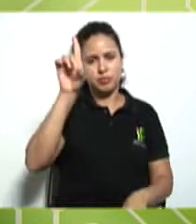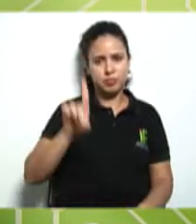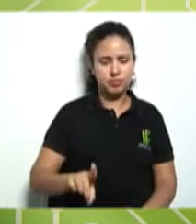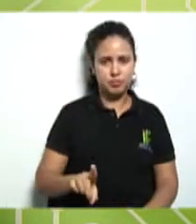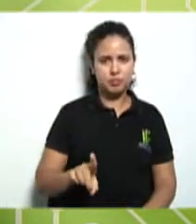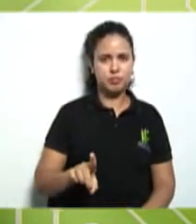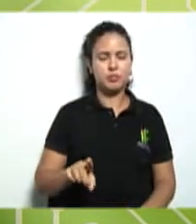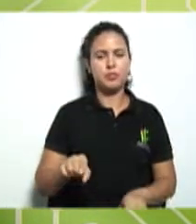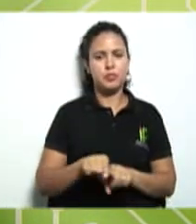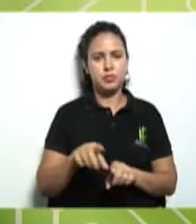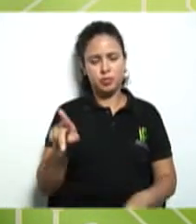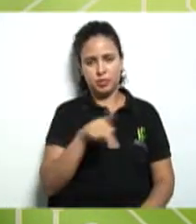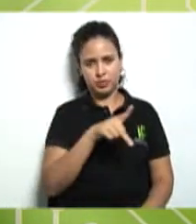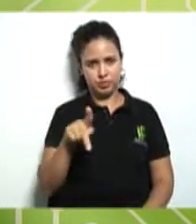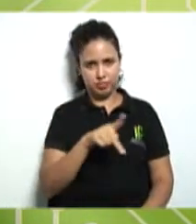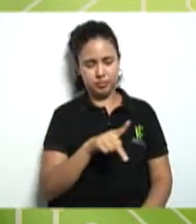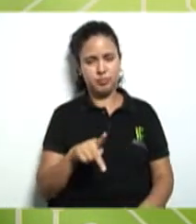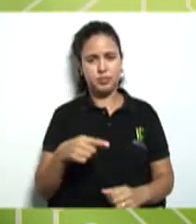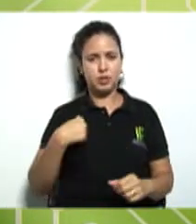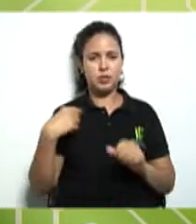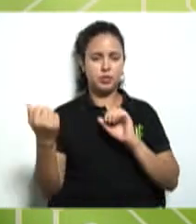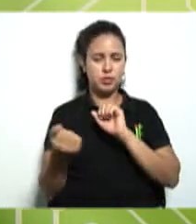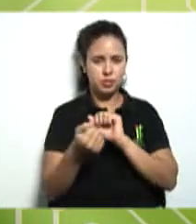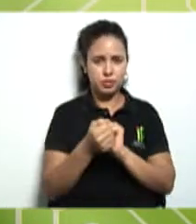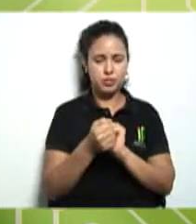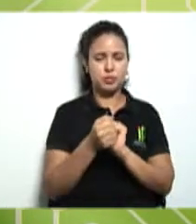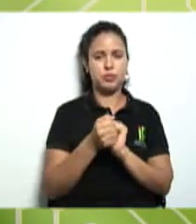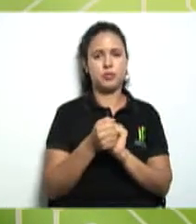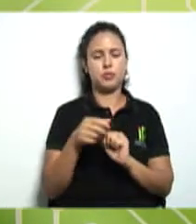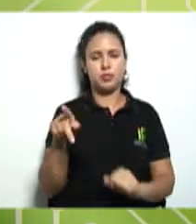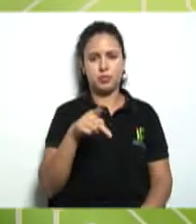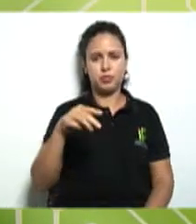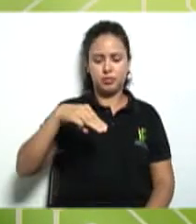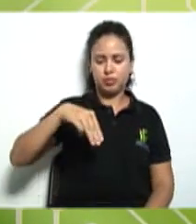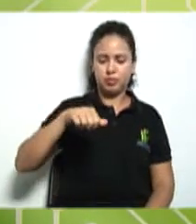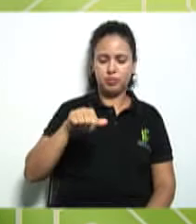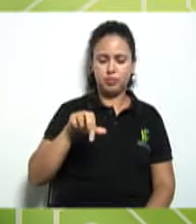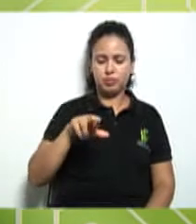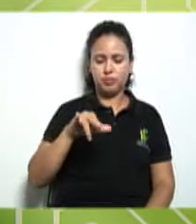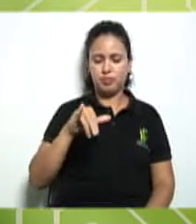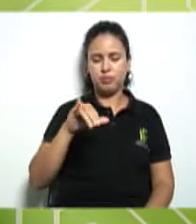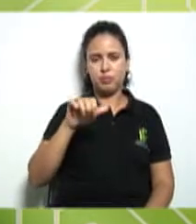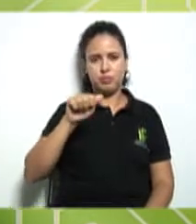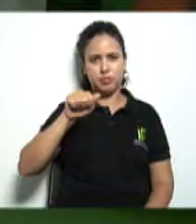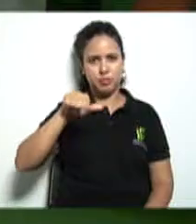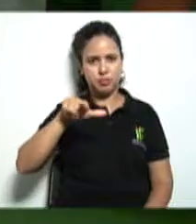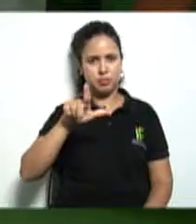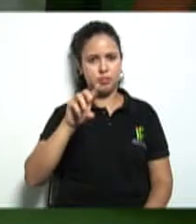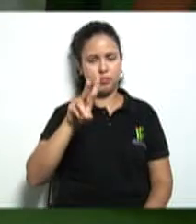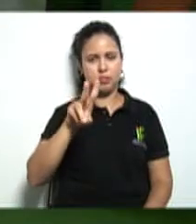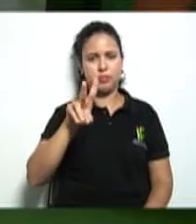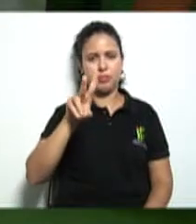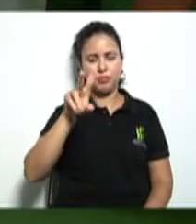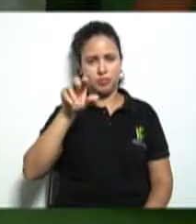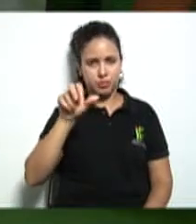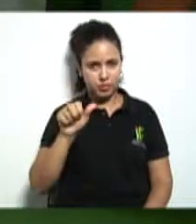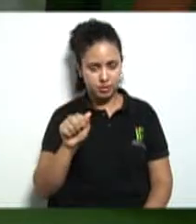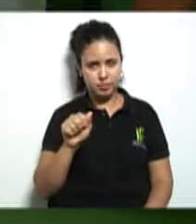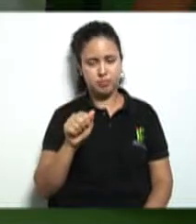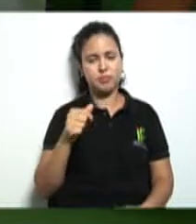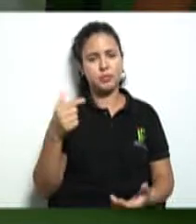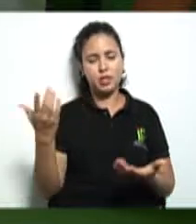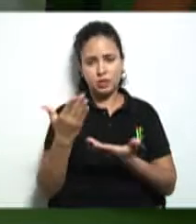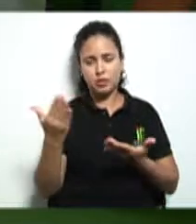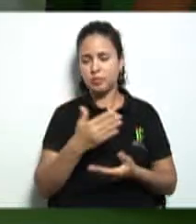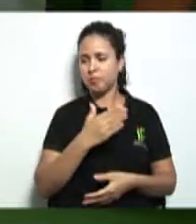sou professora também. Vou estar aqui juntamente com a professora Maria Alva, conduzindo essa disciplina. E agora a professora Maria Alva vai fazer